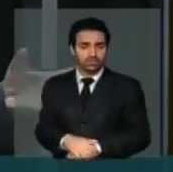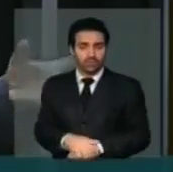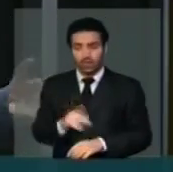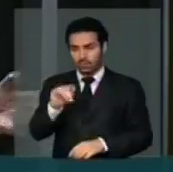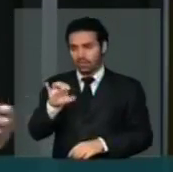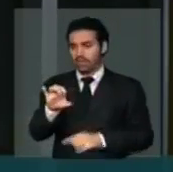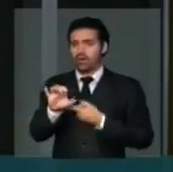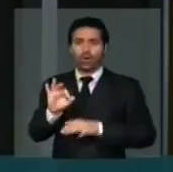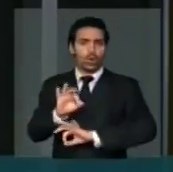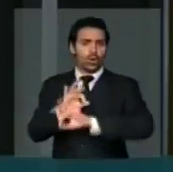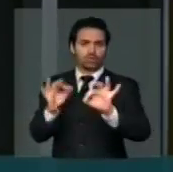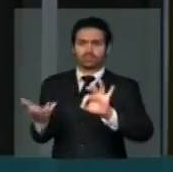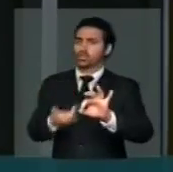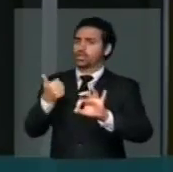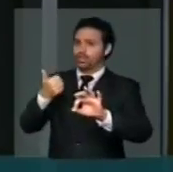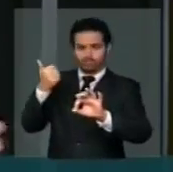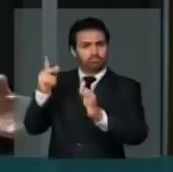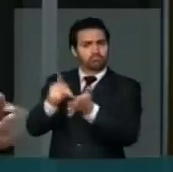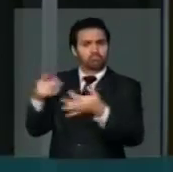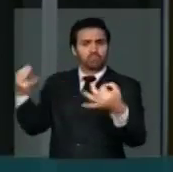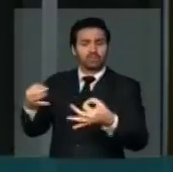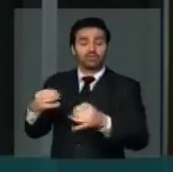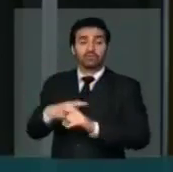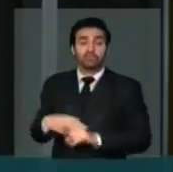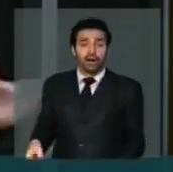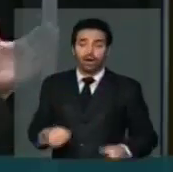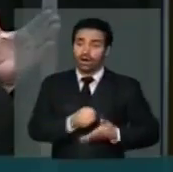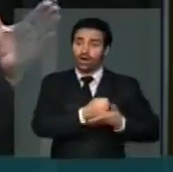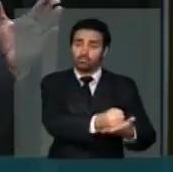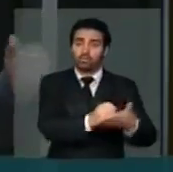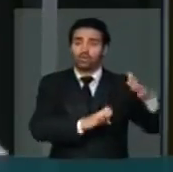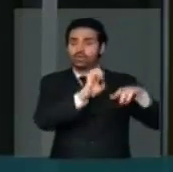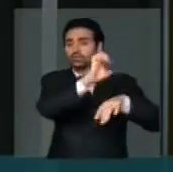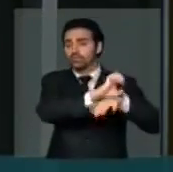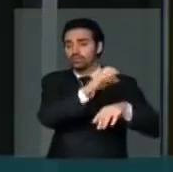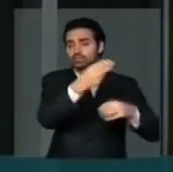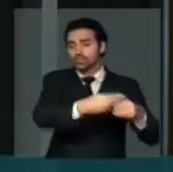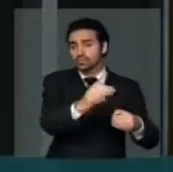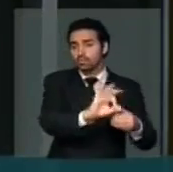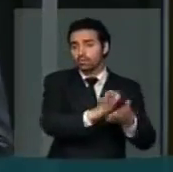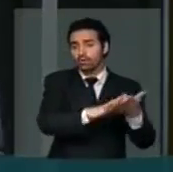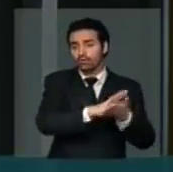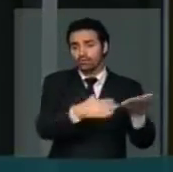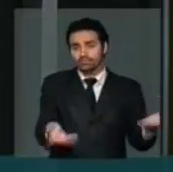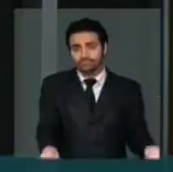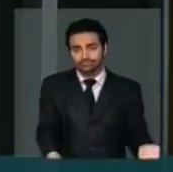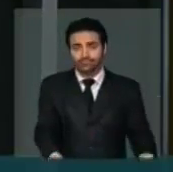dando as condições para os prefeitos realizarem e concretizarem os planos. Era isso, senhor presidente. Muito obrigado.